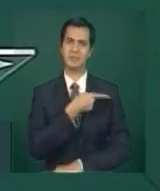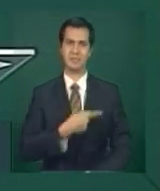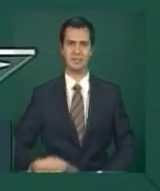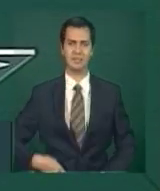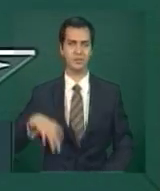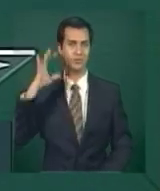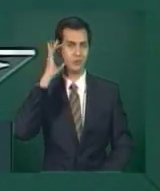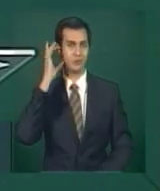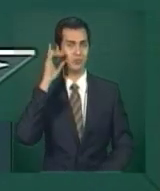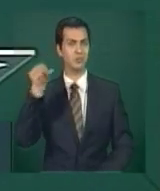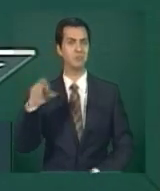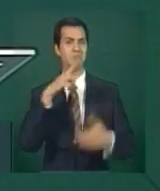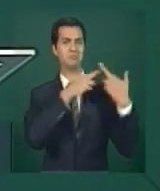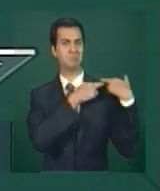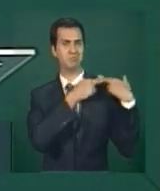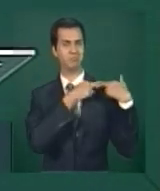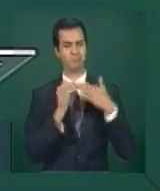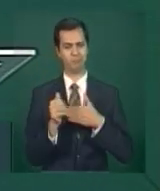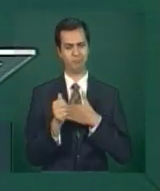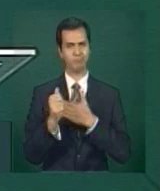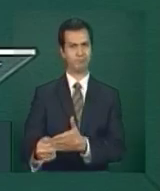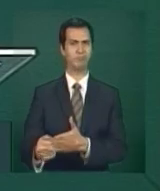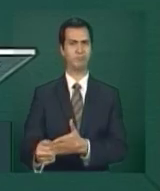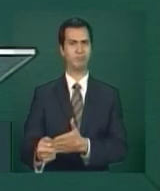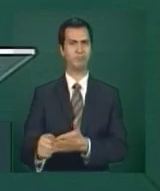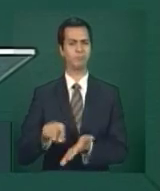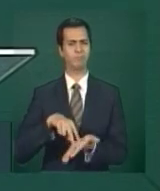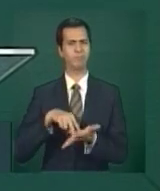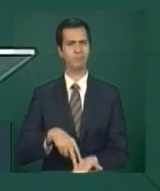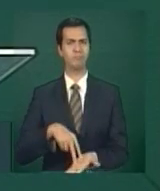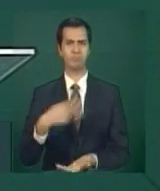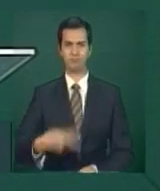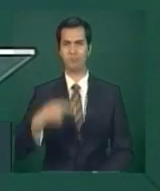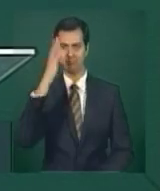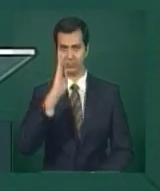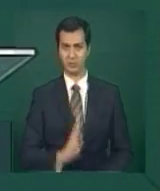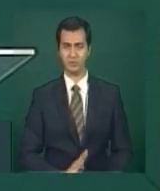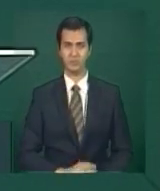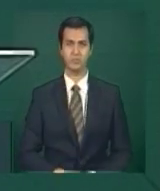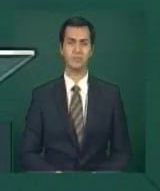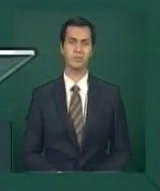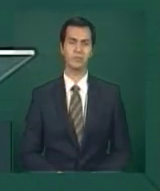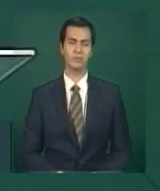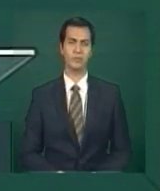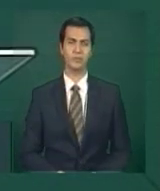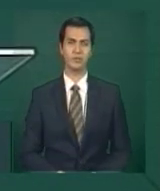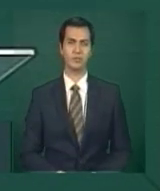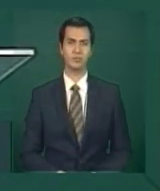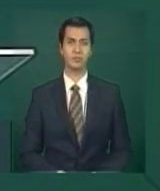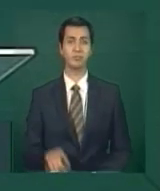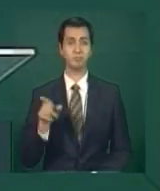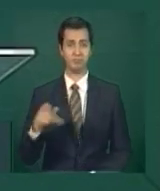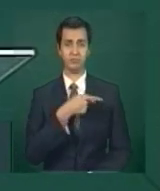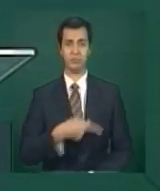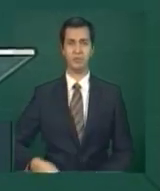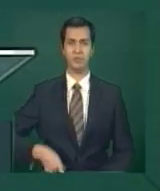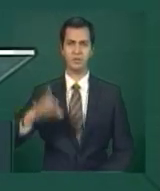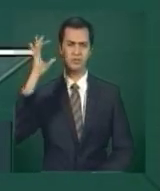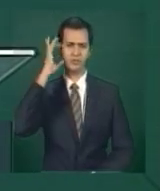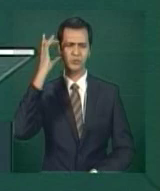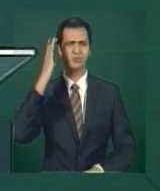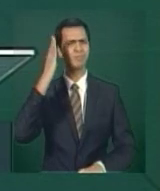uma direção firme para o Brasil, uma compreensão profunda do